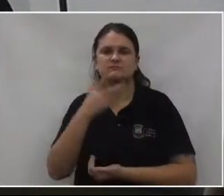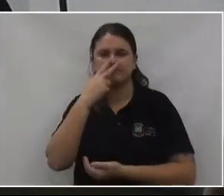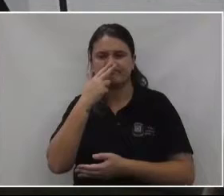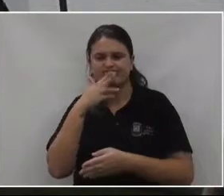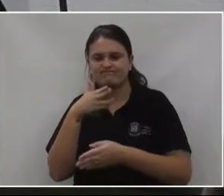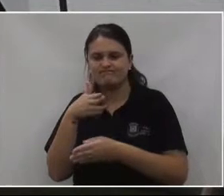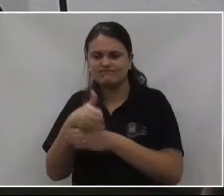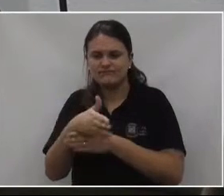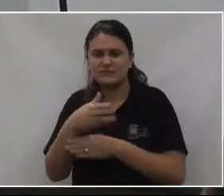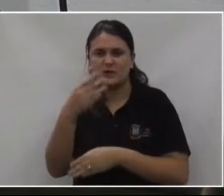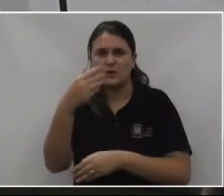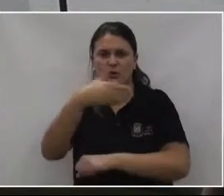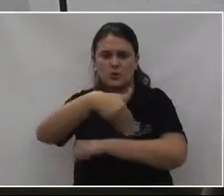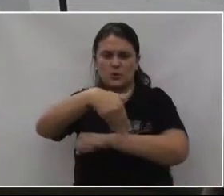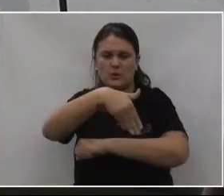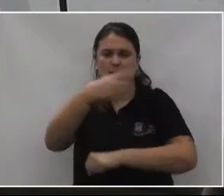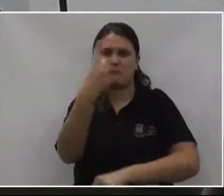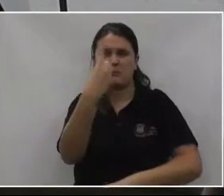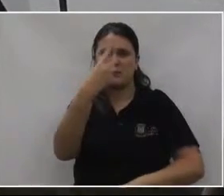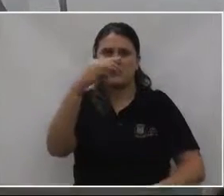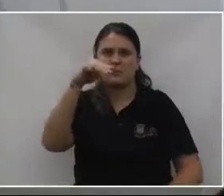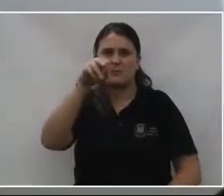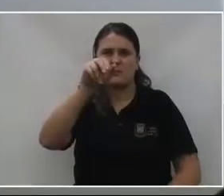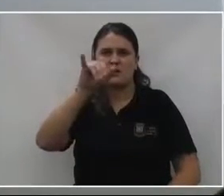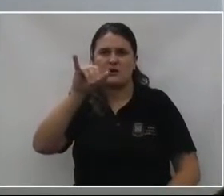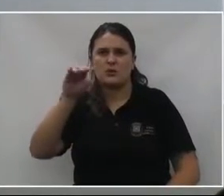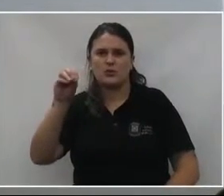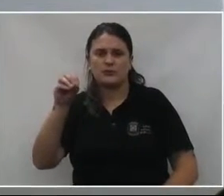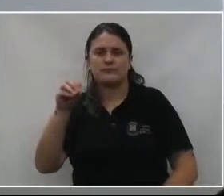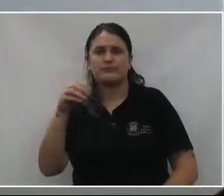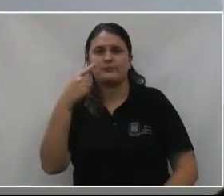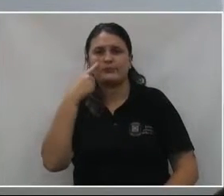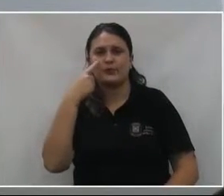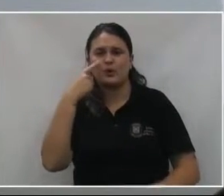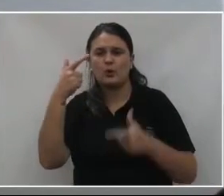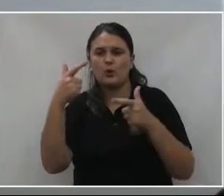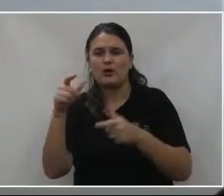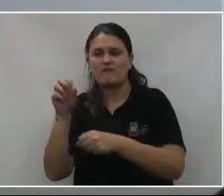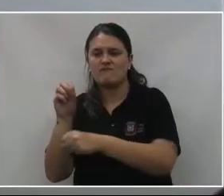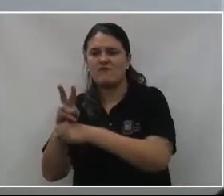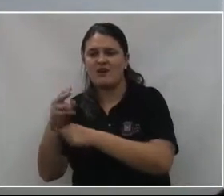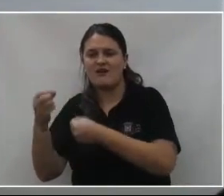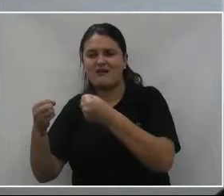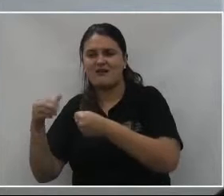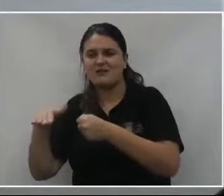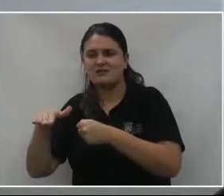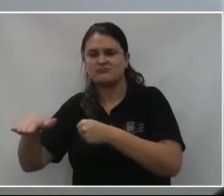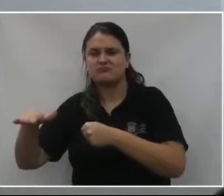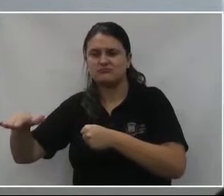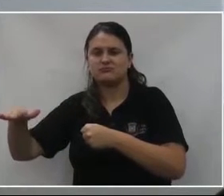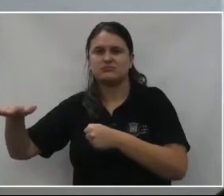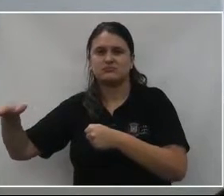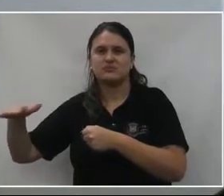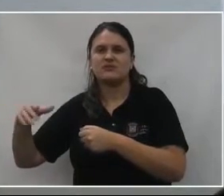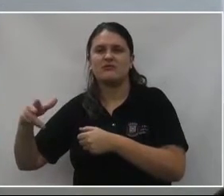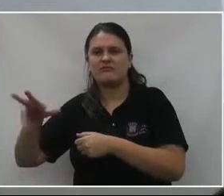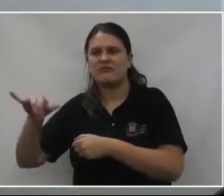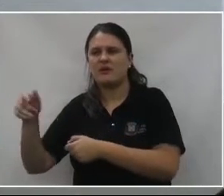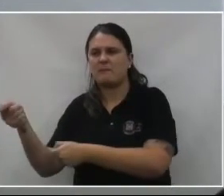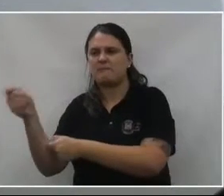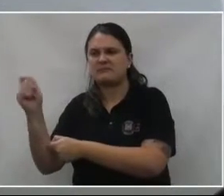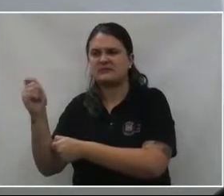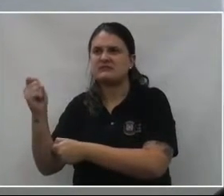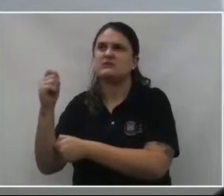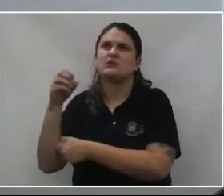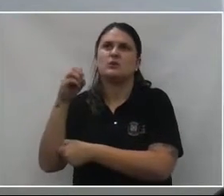entrada da 1º de maio ali, entrada secundária. Aqui é o estacionamento, onde o pessoal acho que deixa o carro para poder ir pescar ou